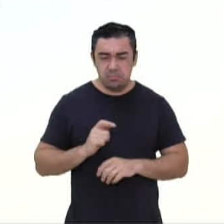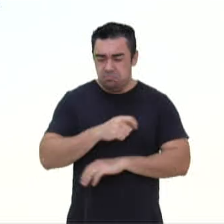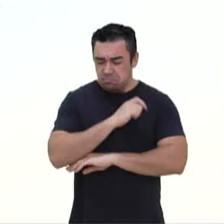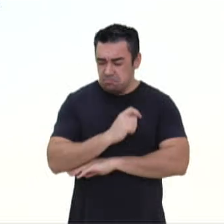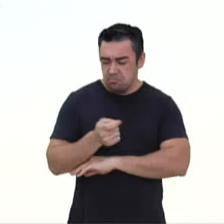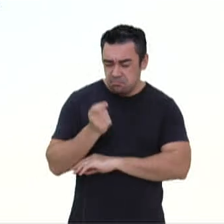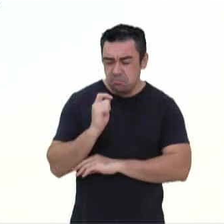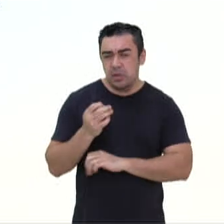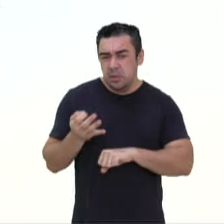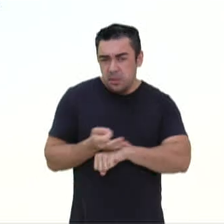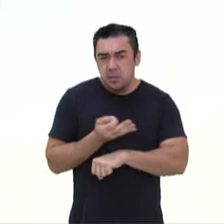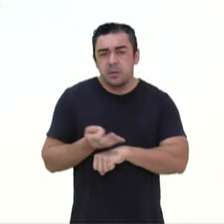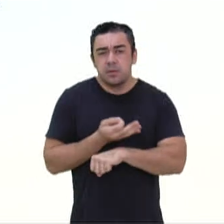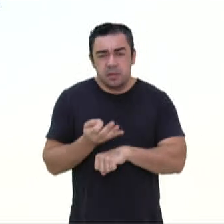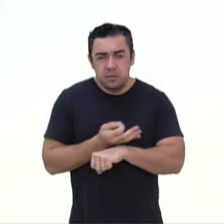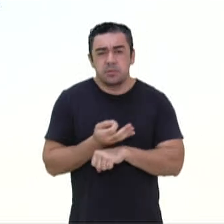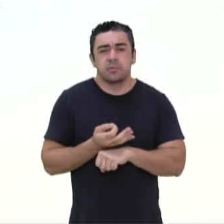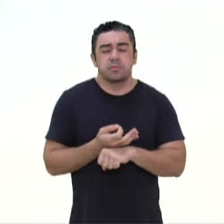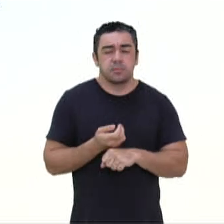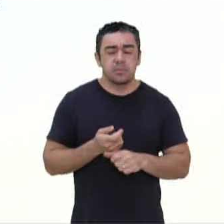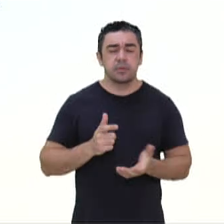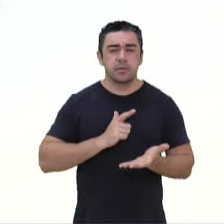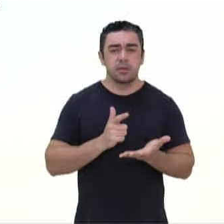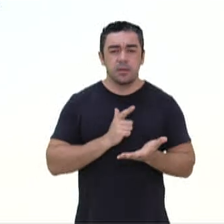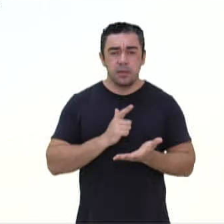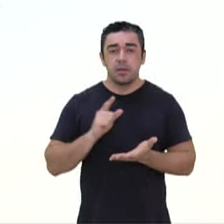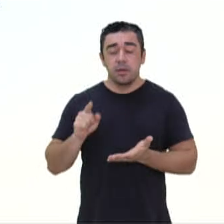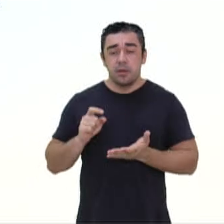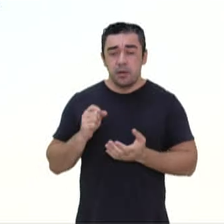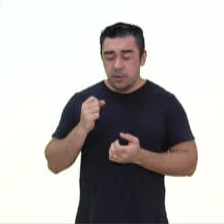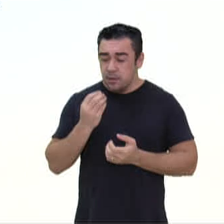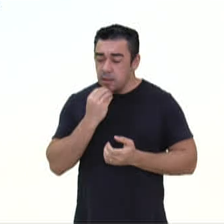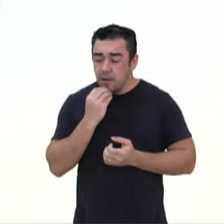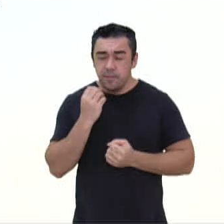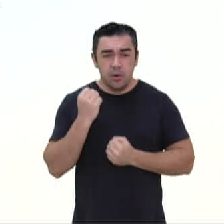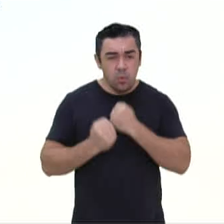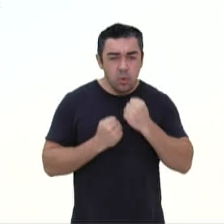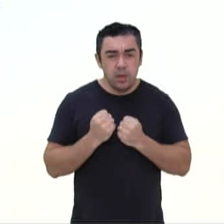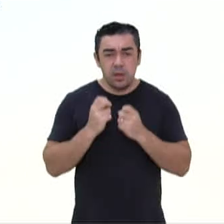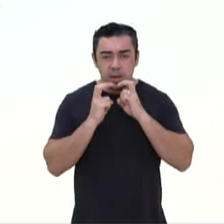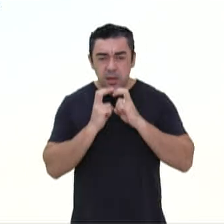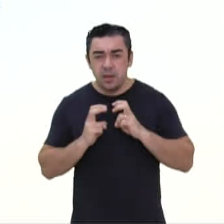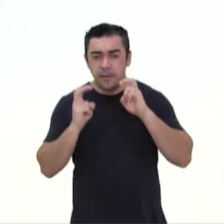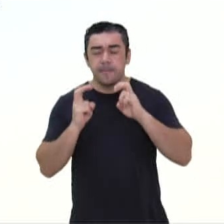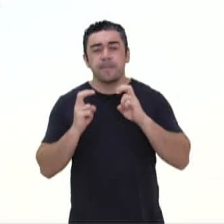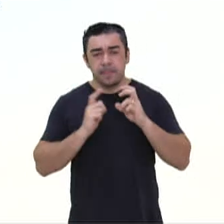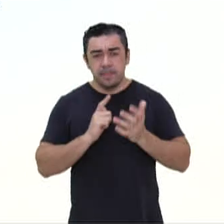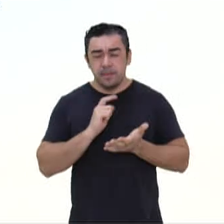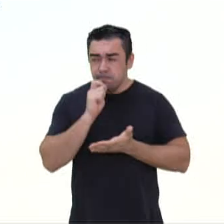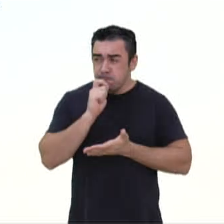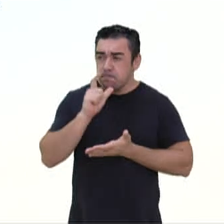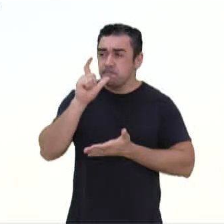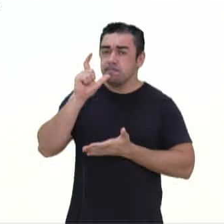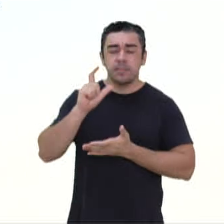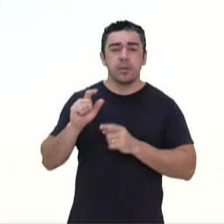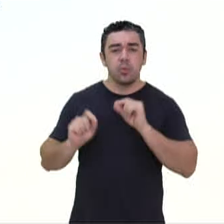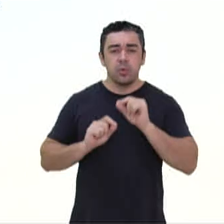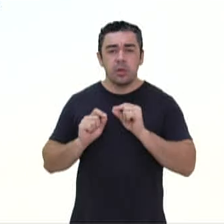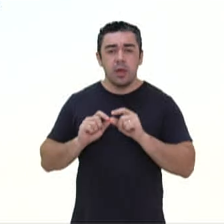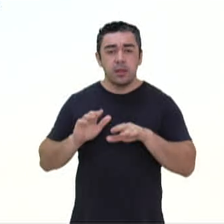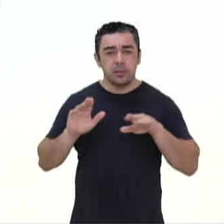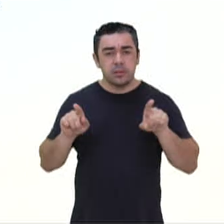chicoteando-se, flagelando-se, corria, gemia, gania, levantando